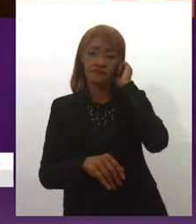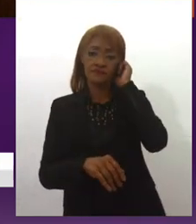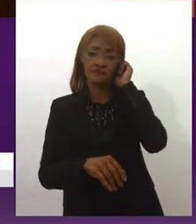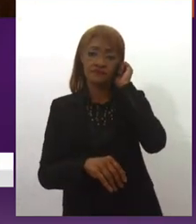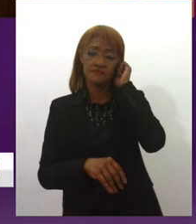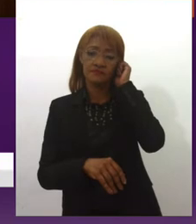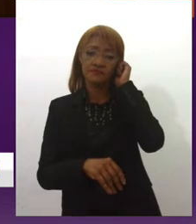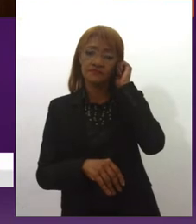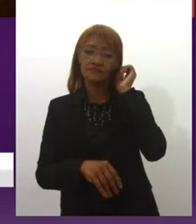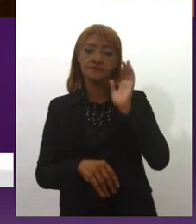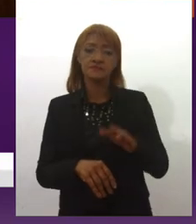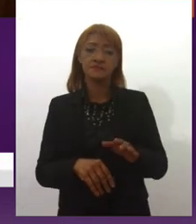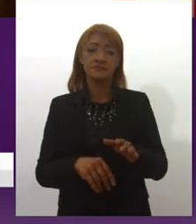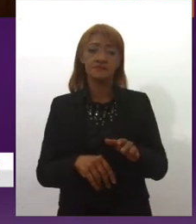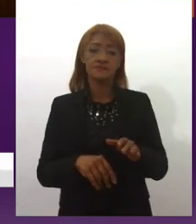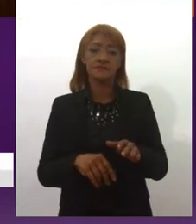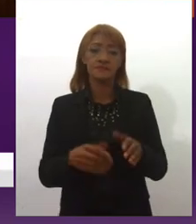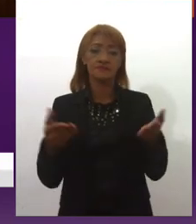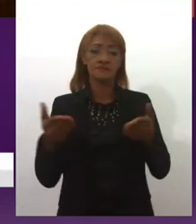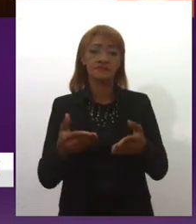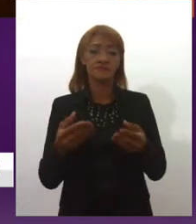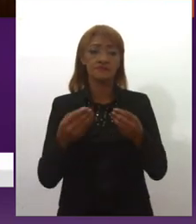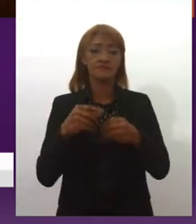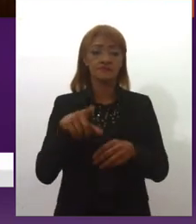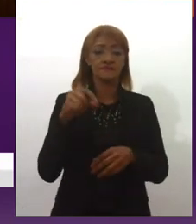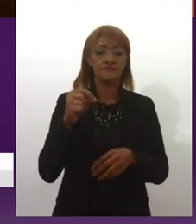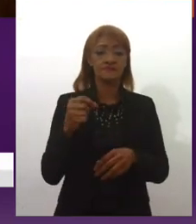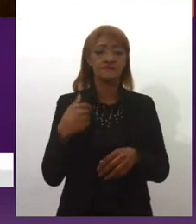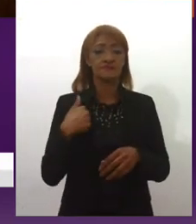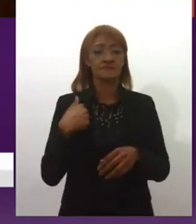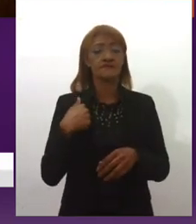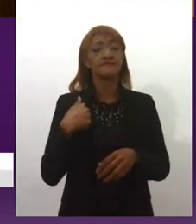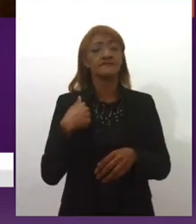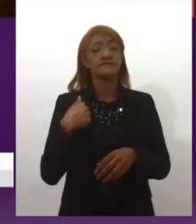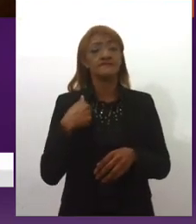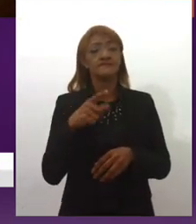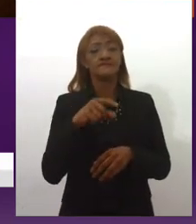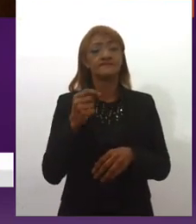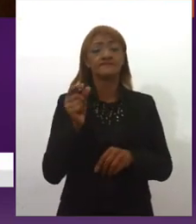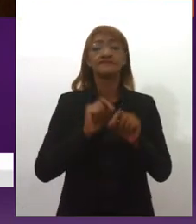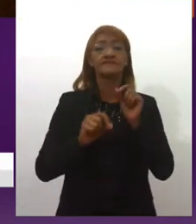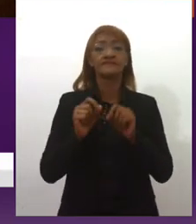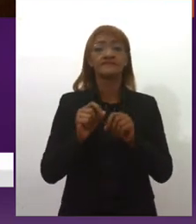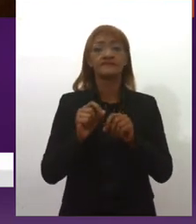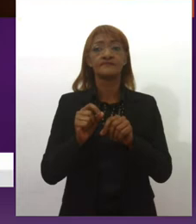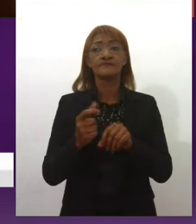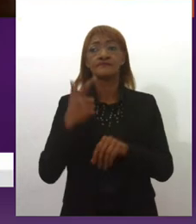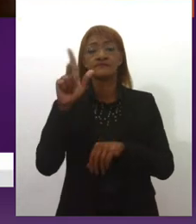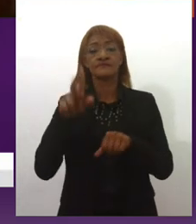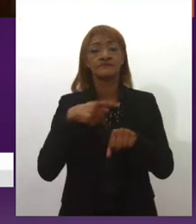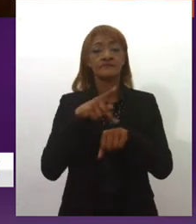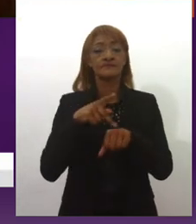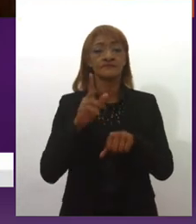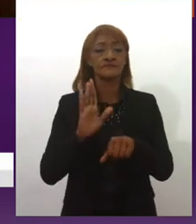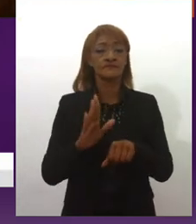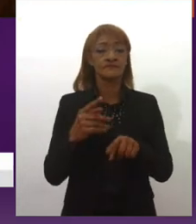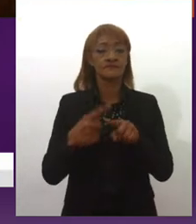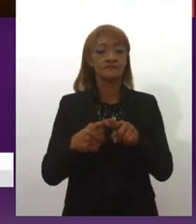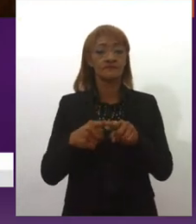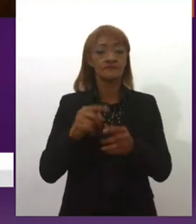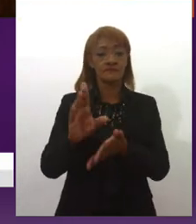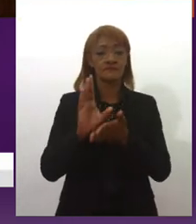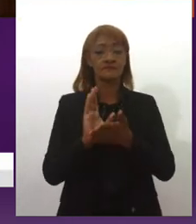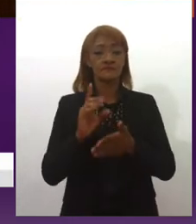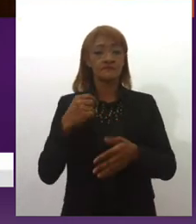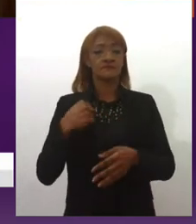opções que me foram oferecidas, acabou que eu optei por ir para o exterior, porque eles conseguiram investir um dinheiro em mim que eu